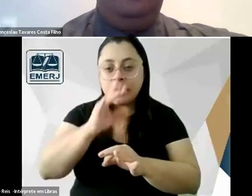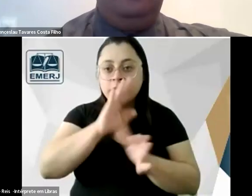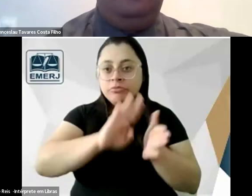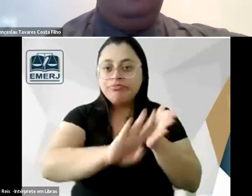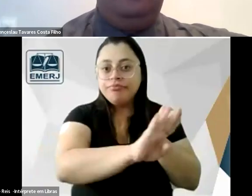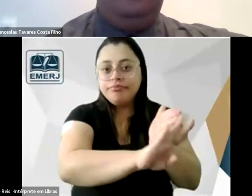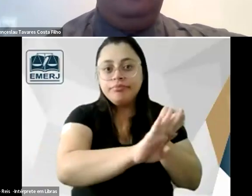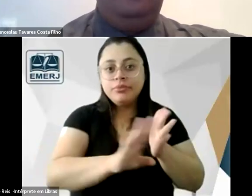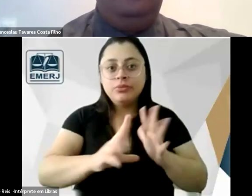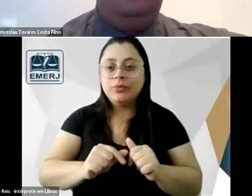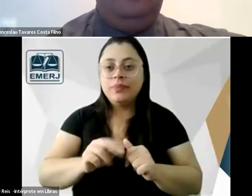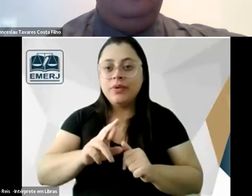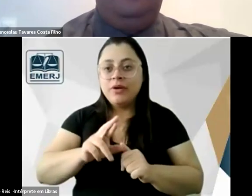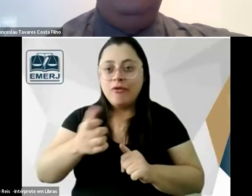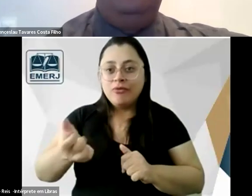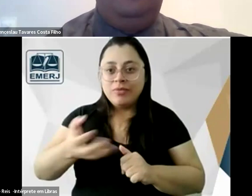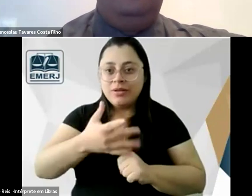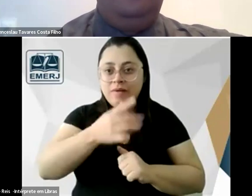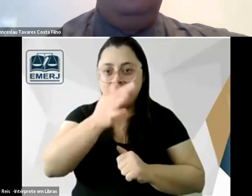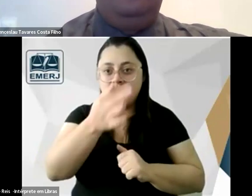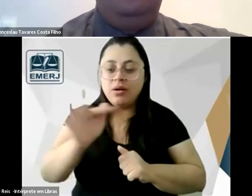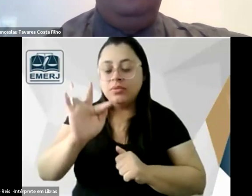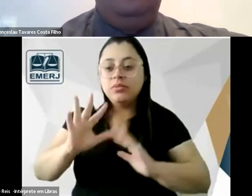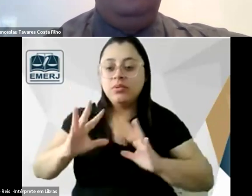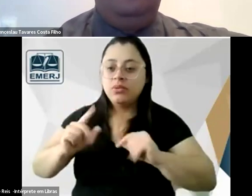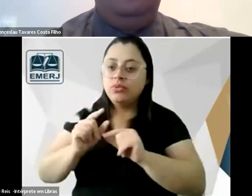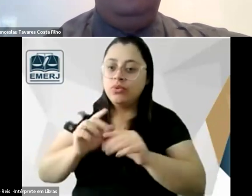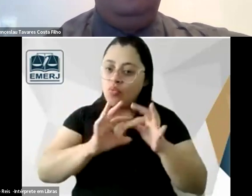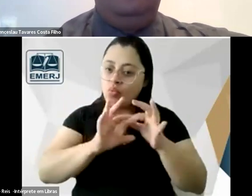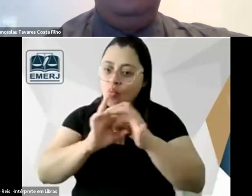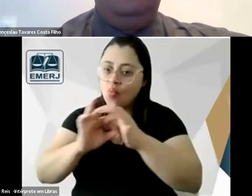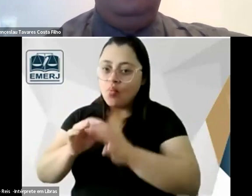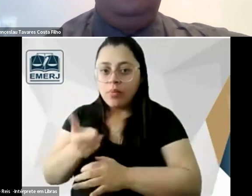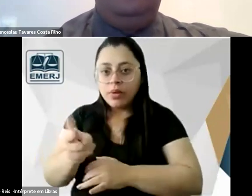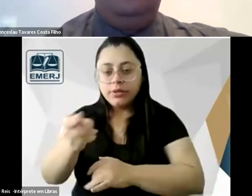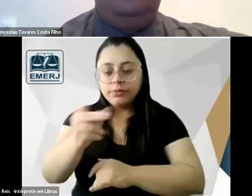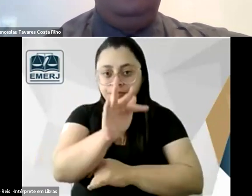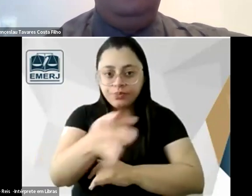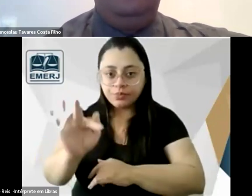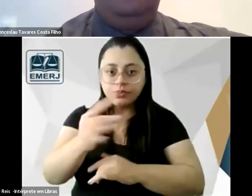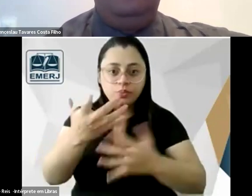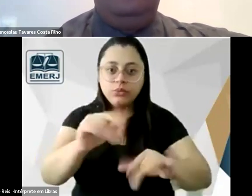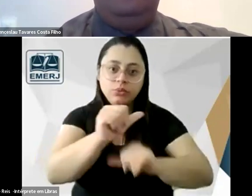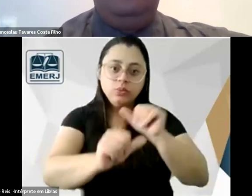francesa vai tudo nessa coisa dos franceses que na verdade não querem mudar nada